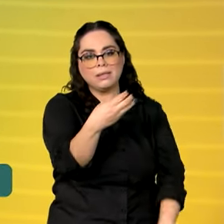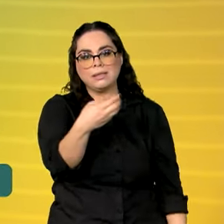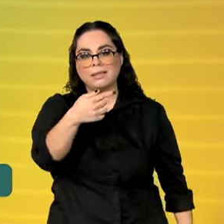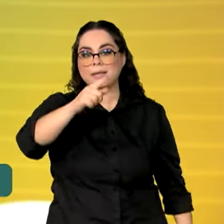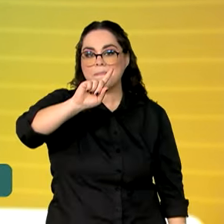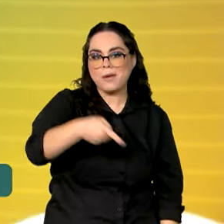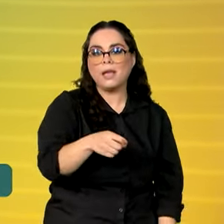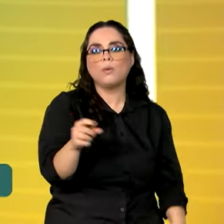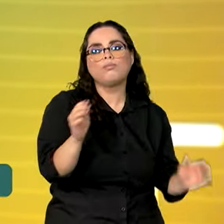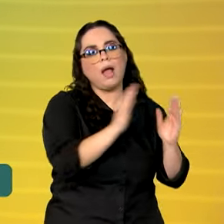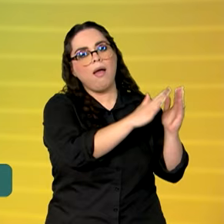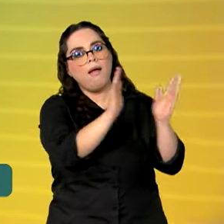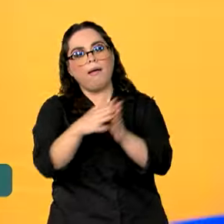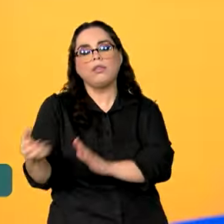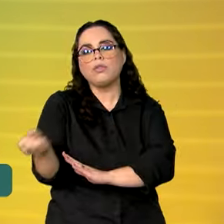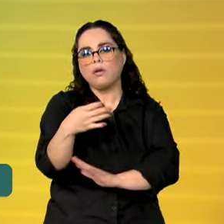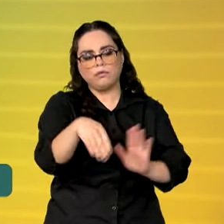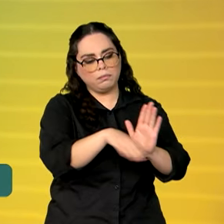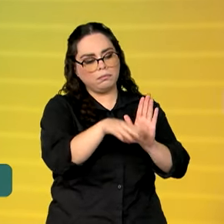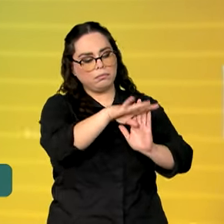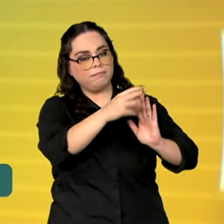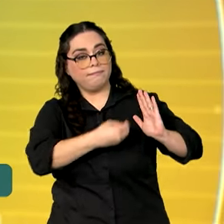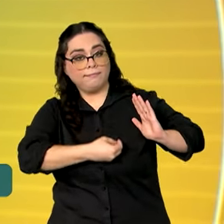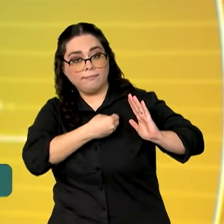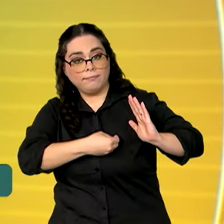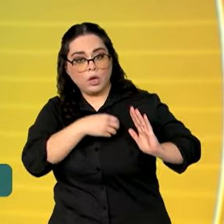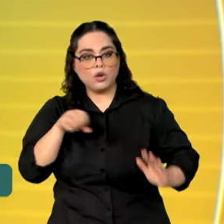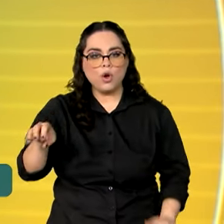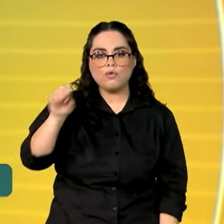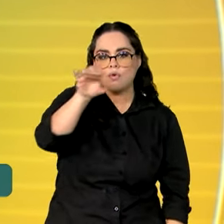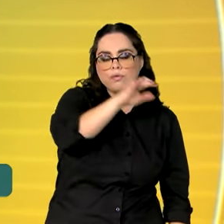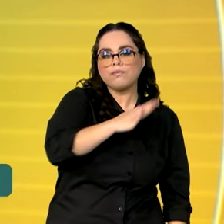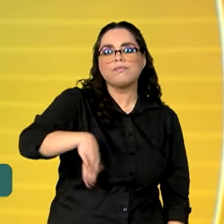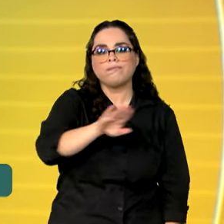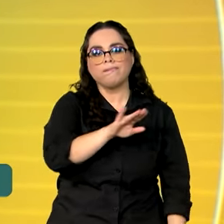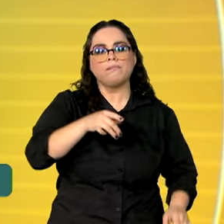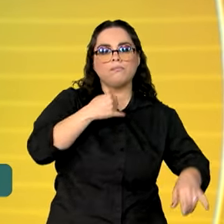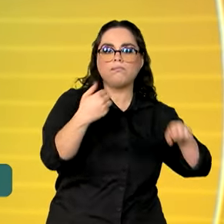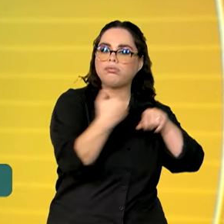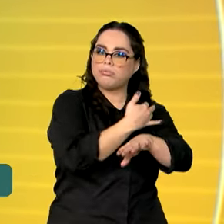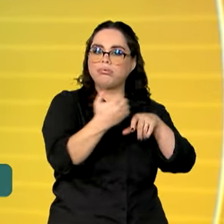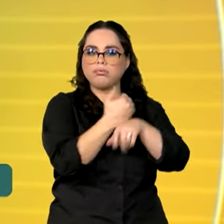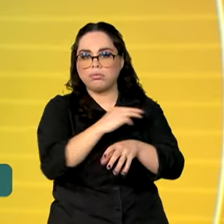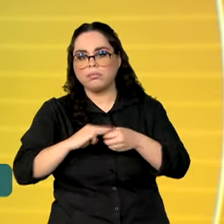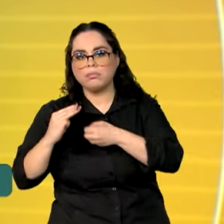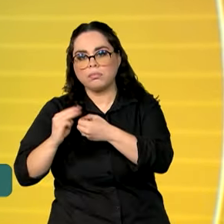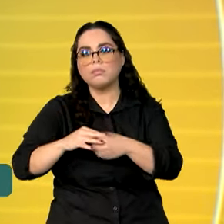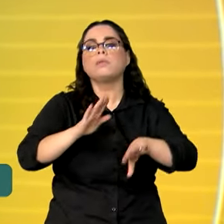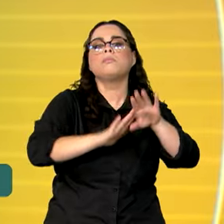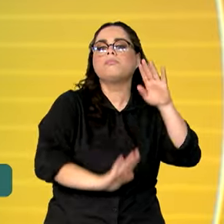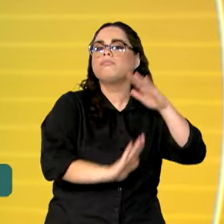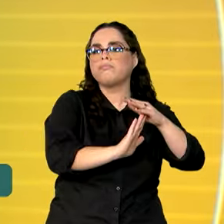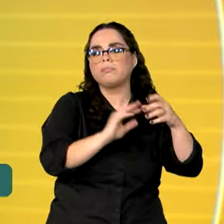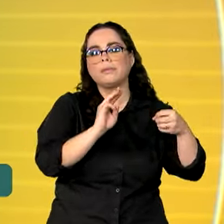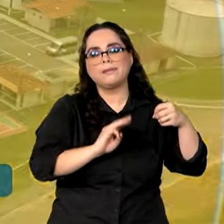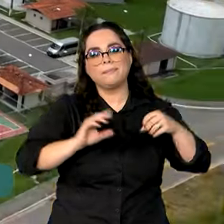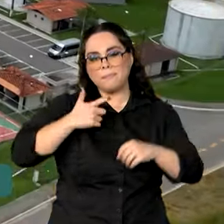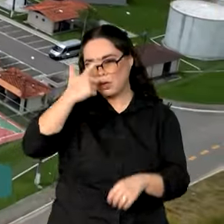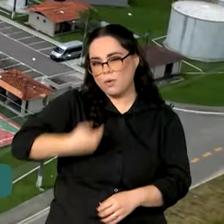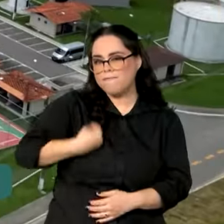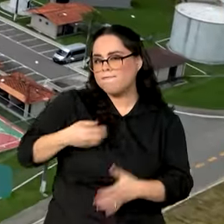mil moradias do programa Minha Casa Minha Vida em áreas urbanas de municípios com até 50 mil habitantes.